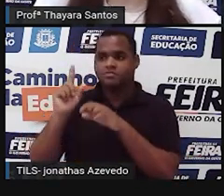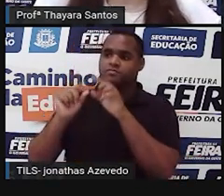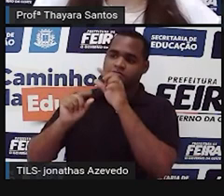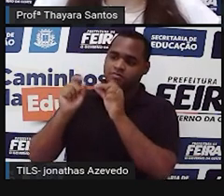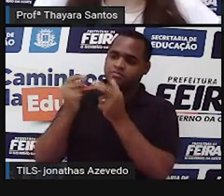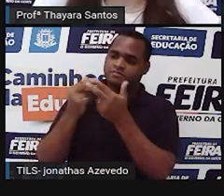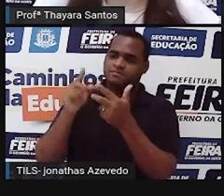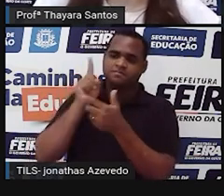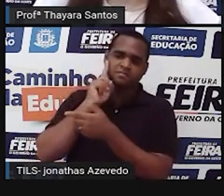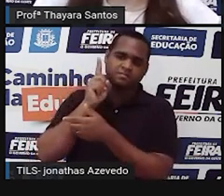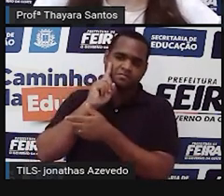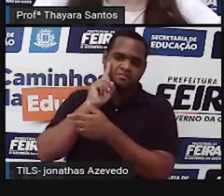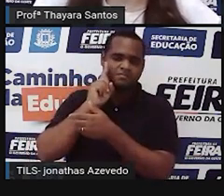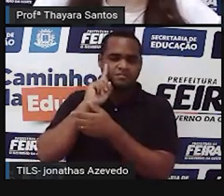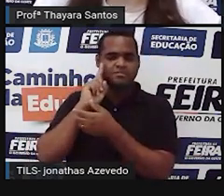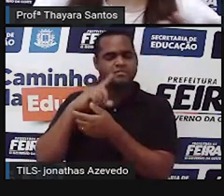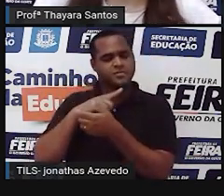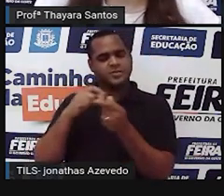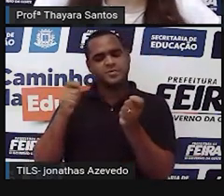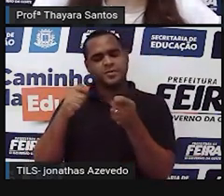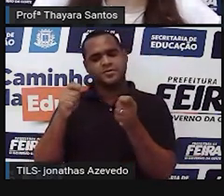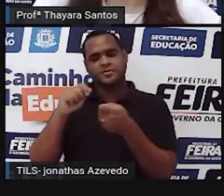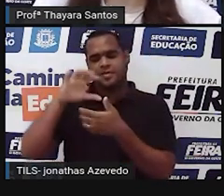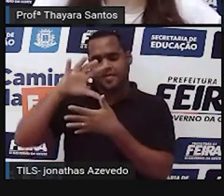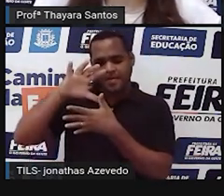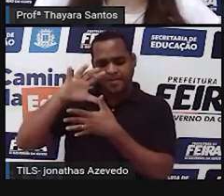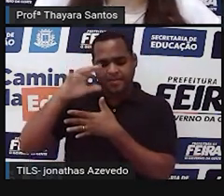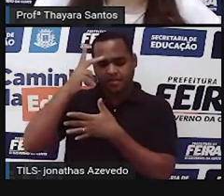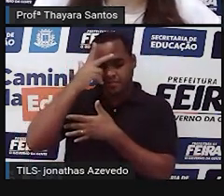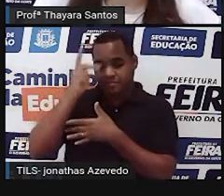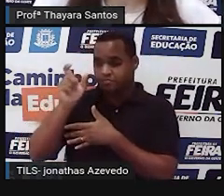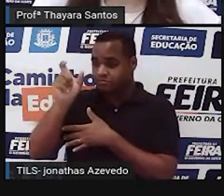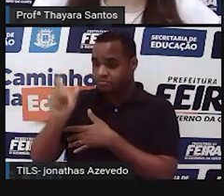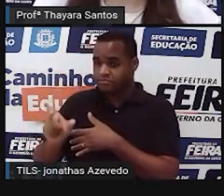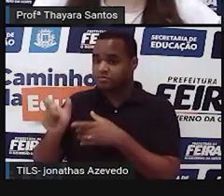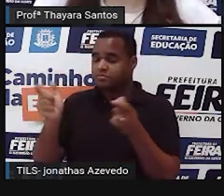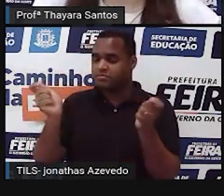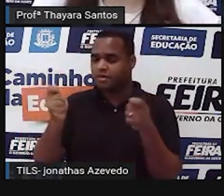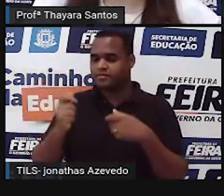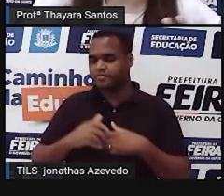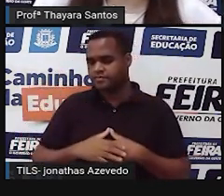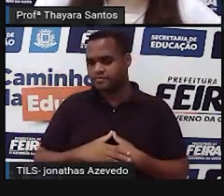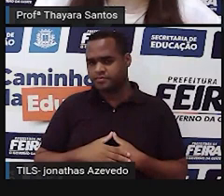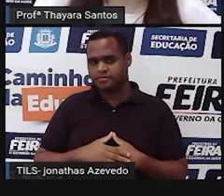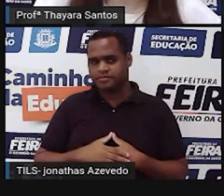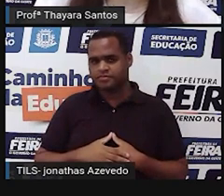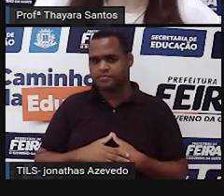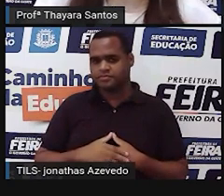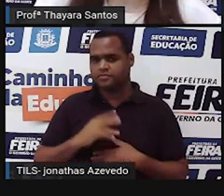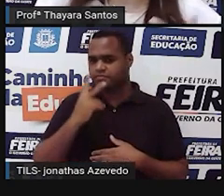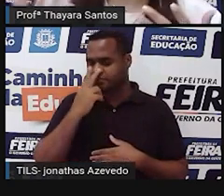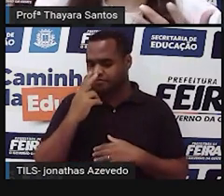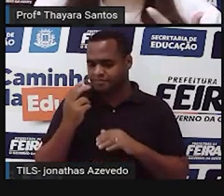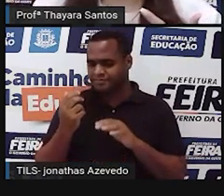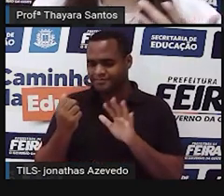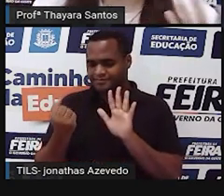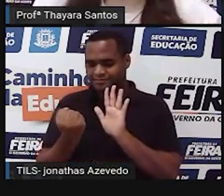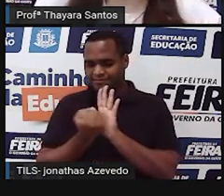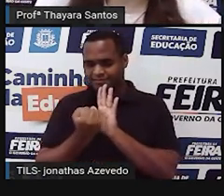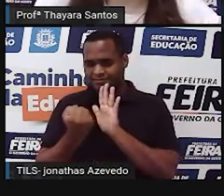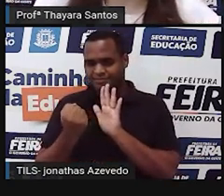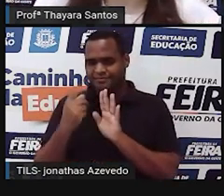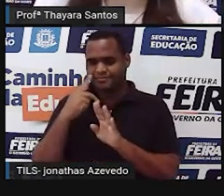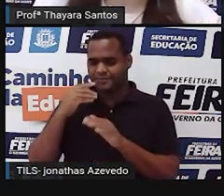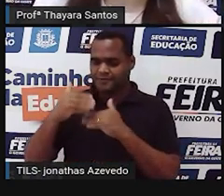fazem isso diariamente, eles podem fazer mapas também da vida da pessoa. Então, horóscopo é esse documento que vai ali predizer